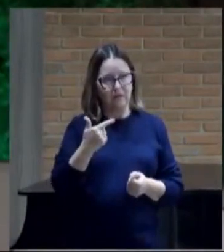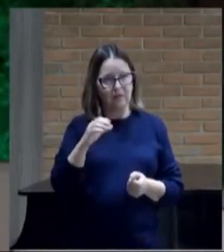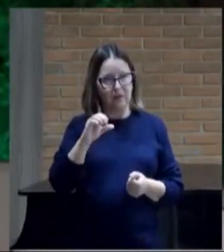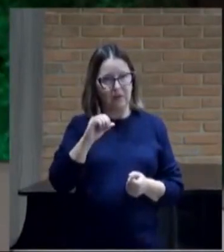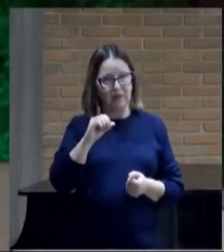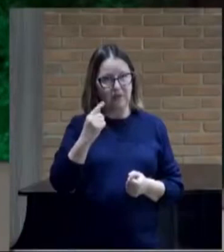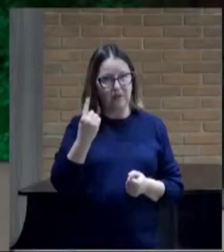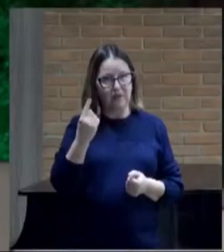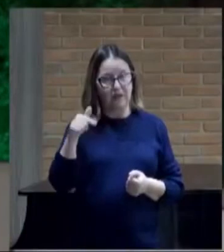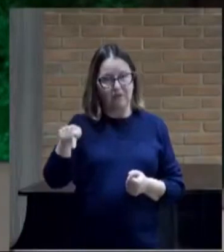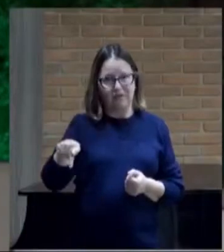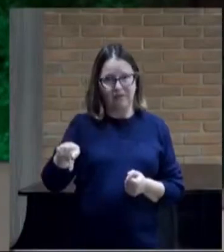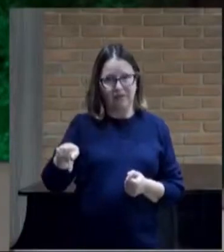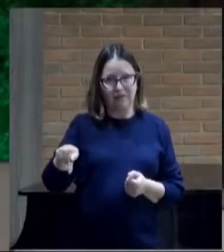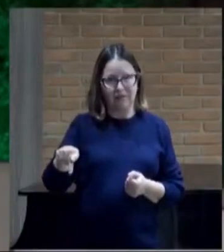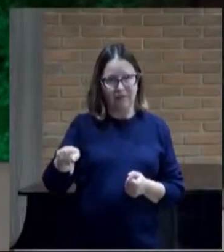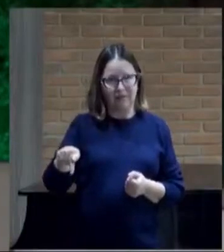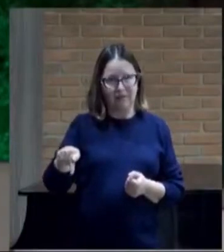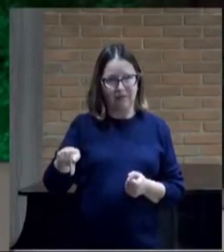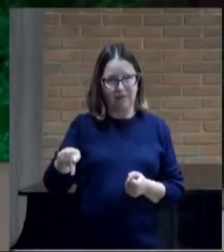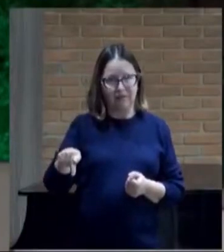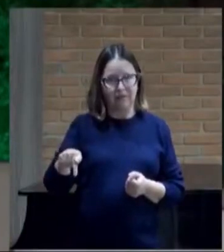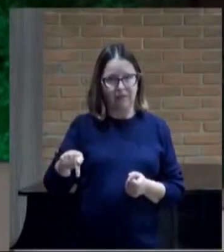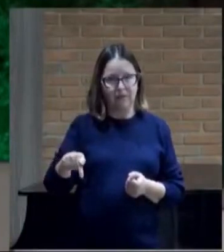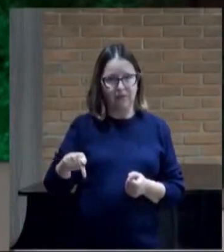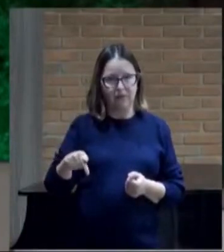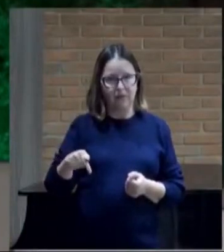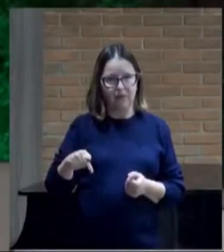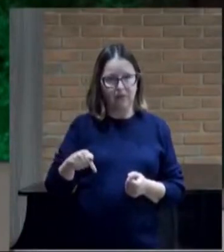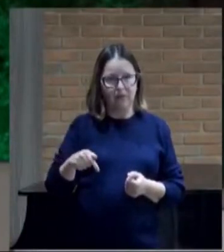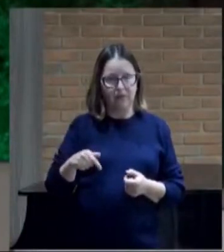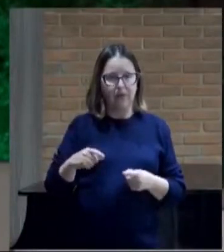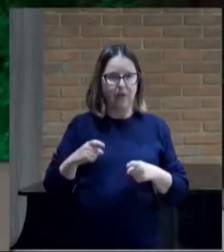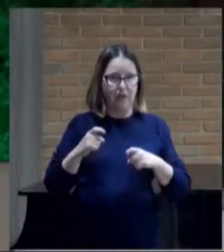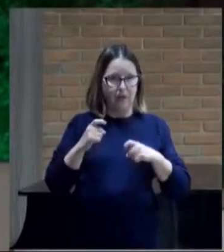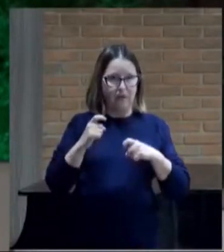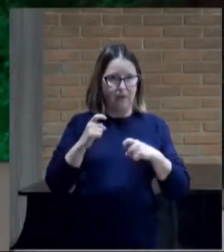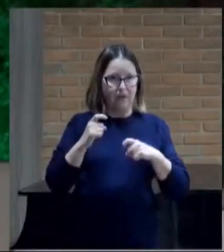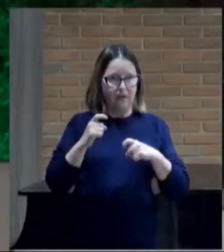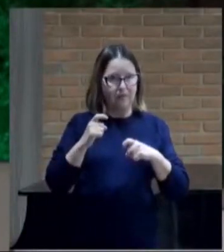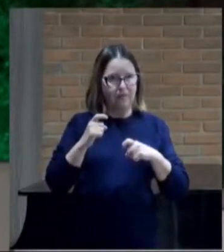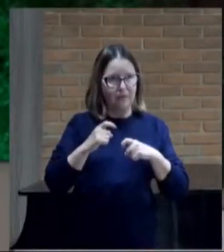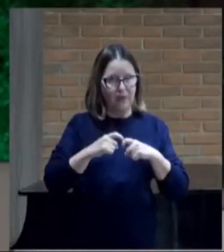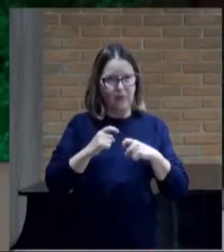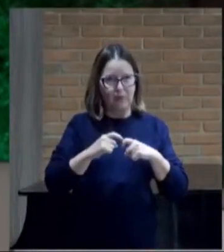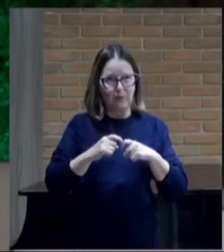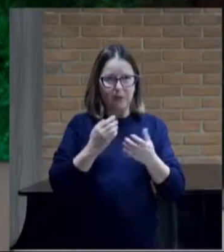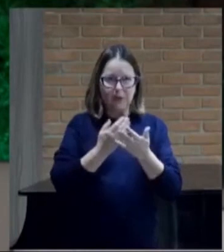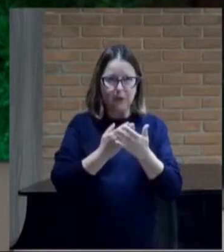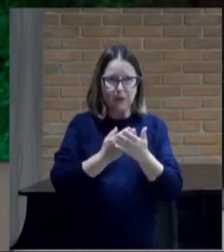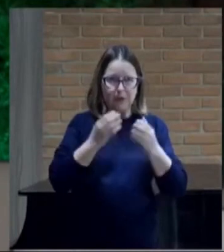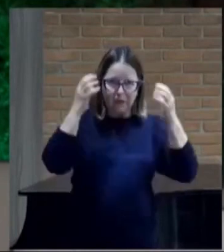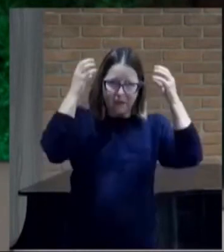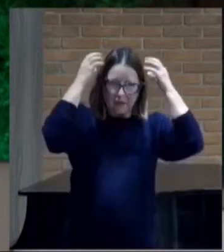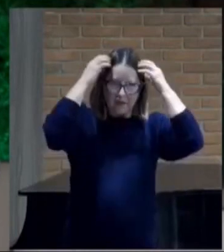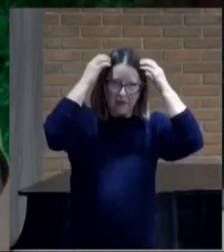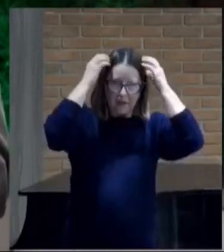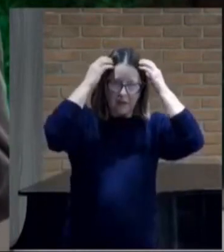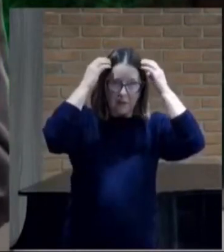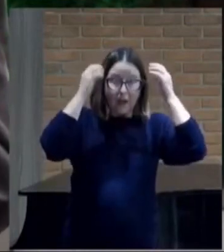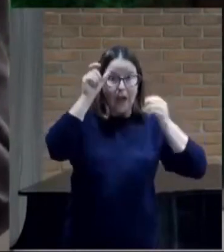os neurologistas estudando a cabeça das pessoas que quem vê passarinho